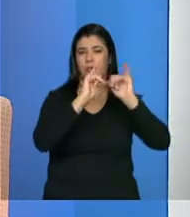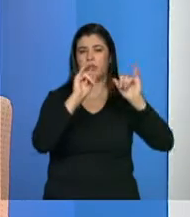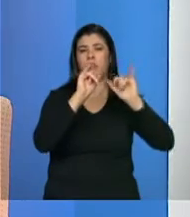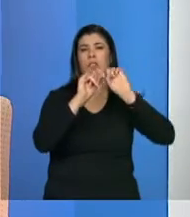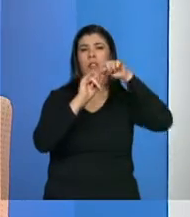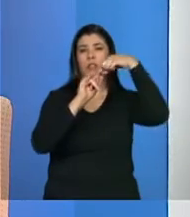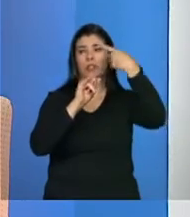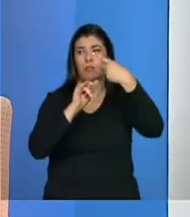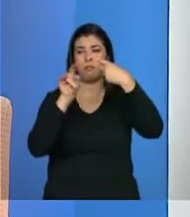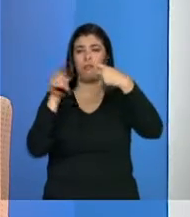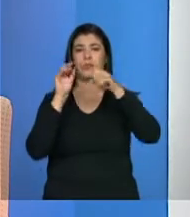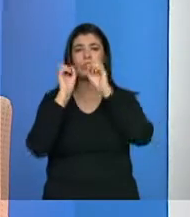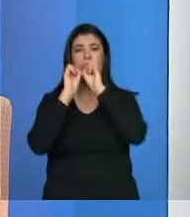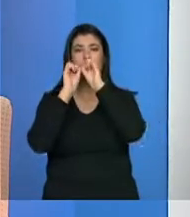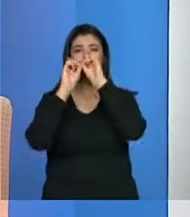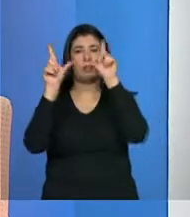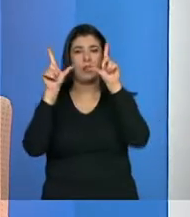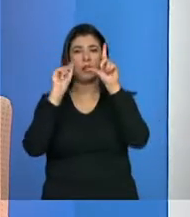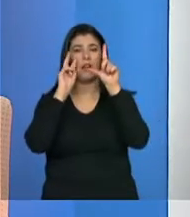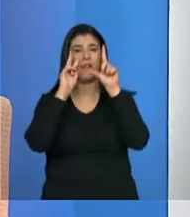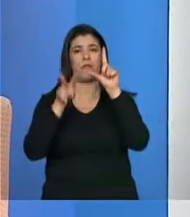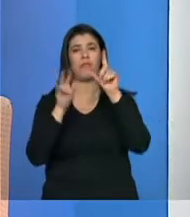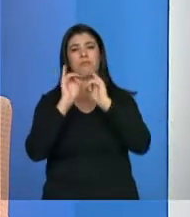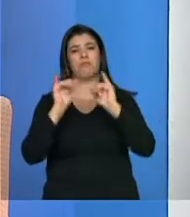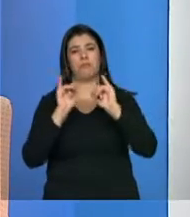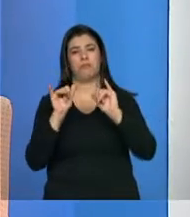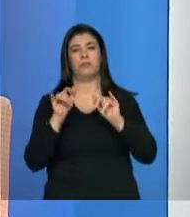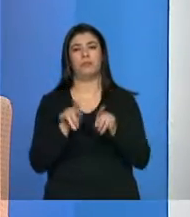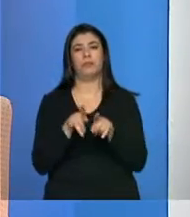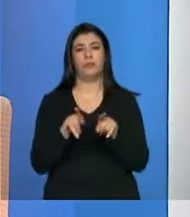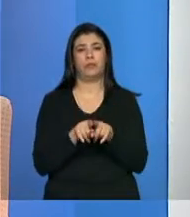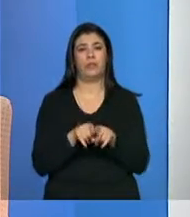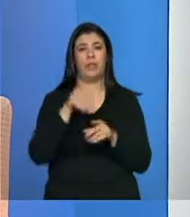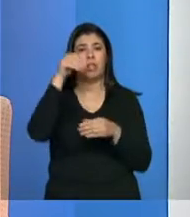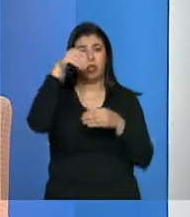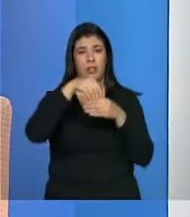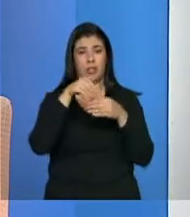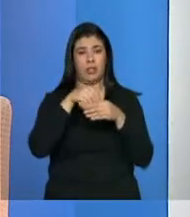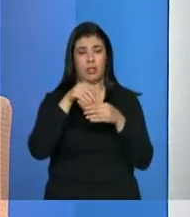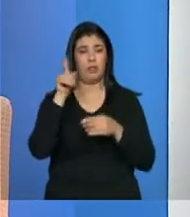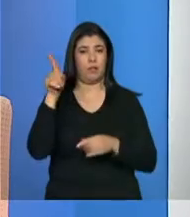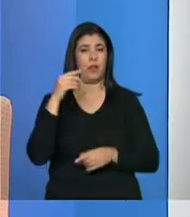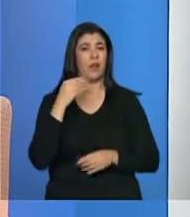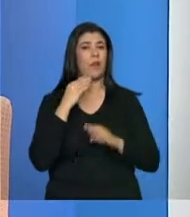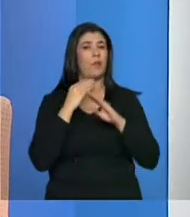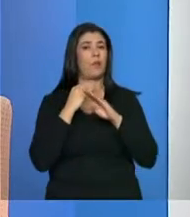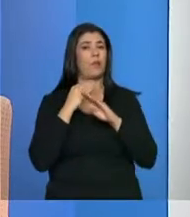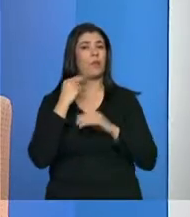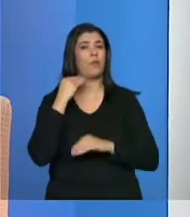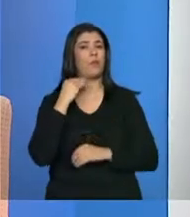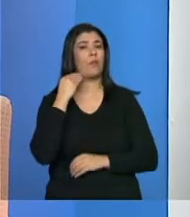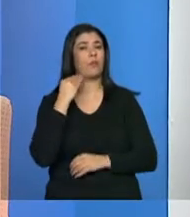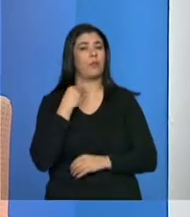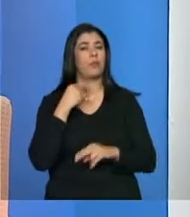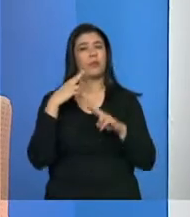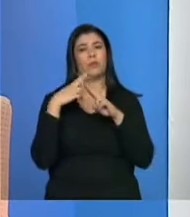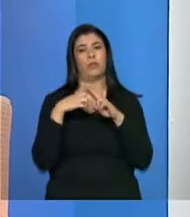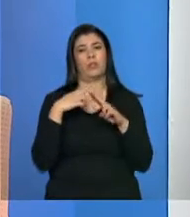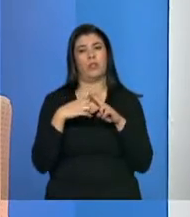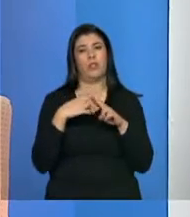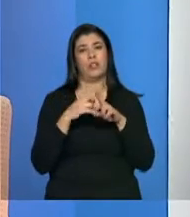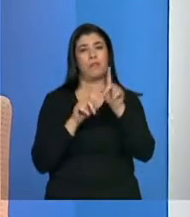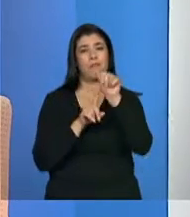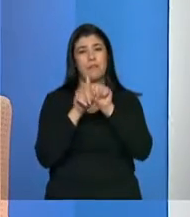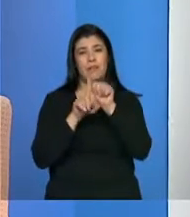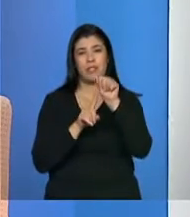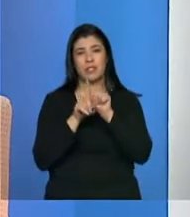Então, como é que acontece? Bom, o programa Bolsa Família, lá dentro mesmo da Caixa Econômica Federal, já faz mensalmente uma captura